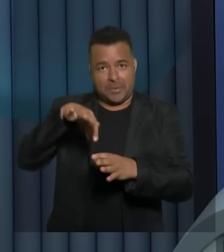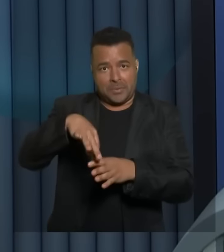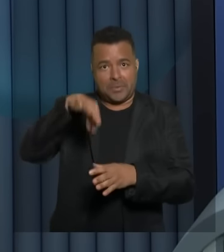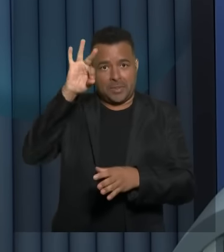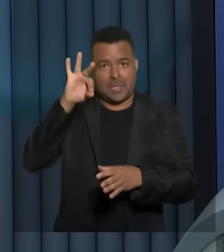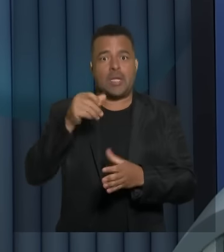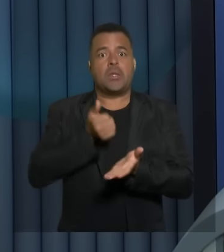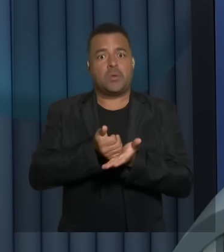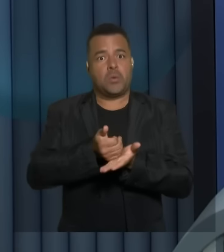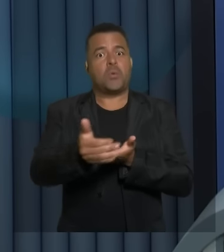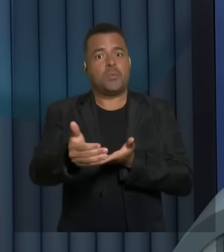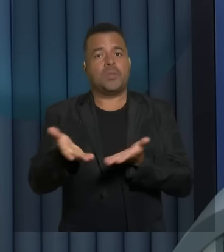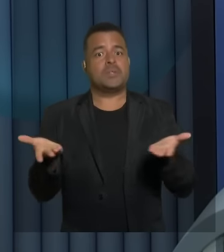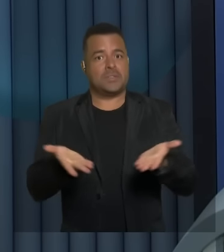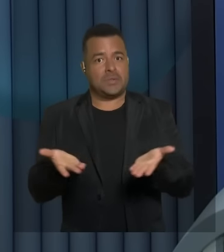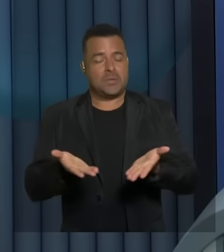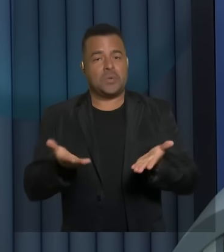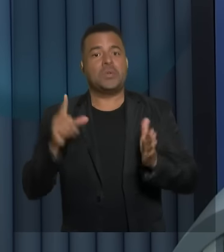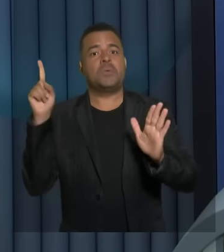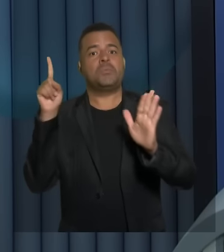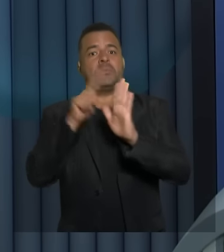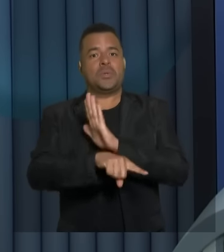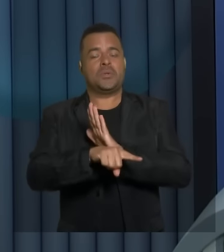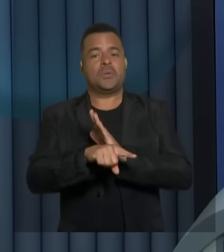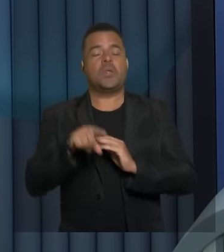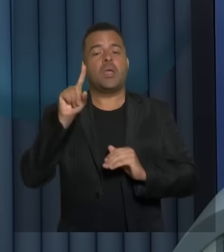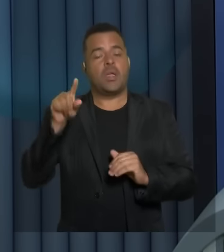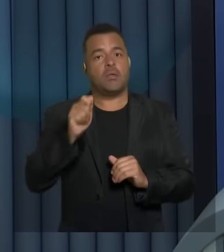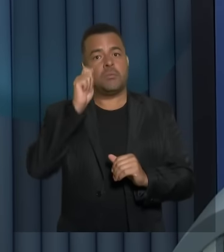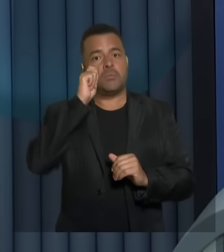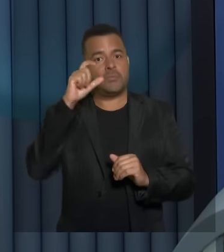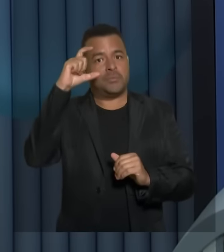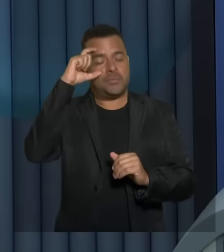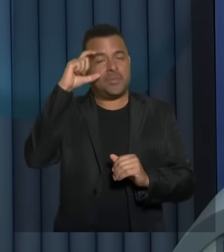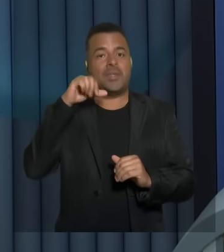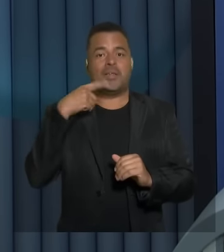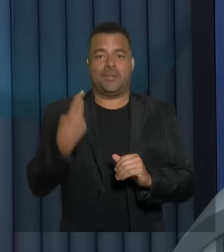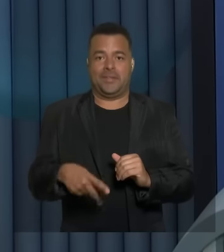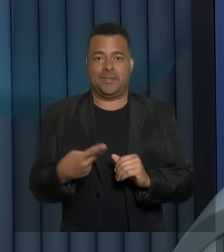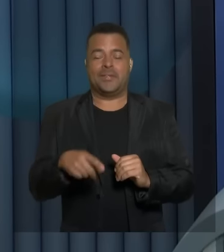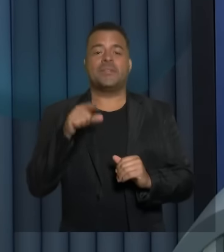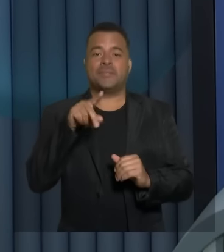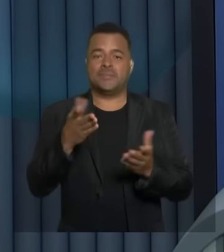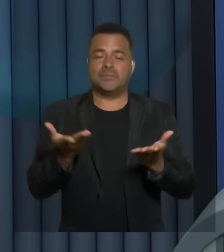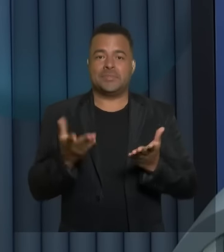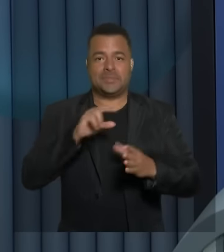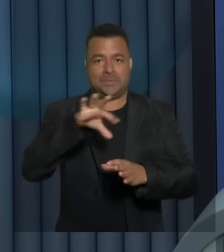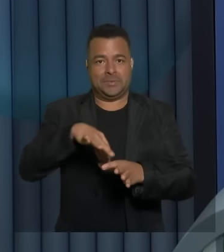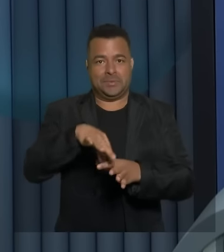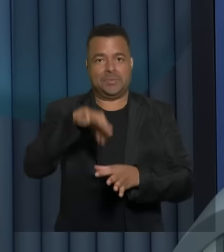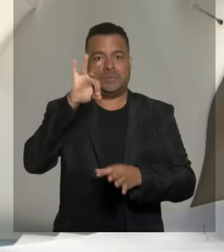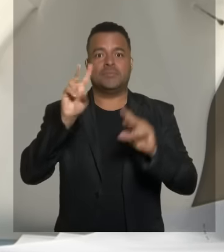começa perguntando neste bloco é o candidato Valdemar Pereira. Vou sortear o tema que vai abrir este bloco.